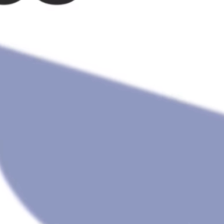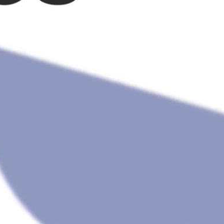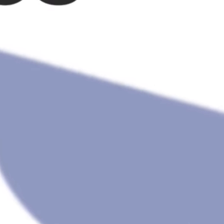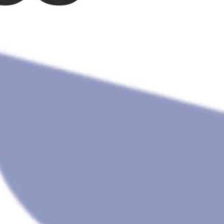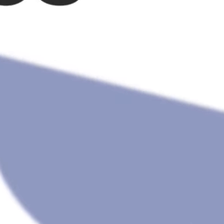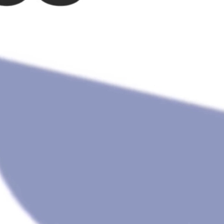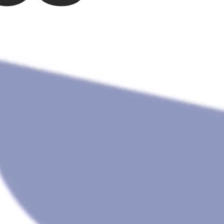EJA